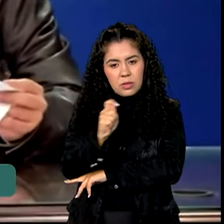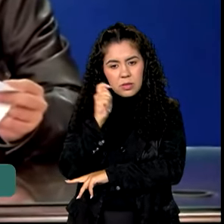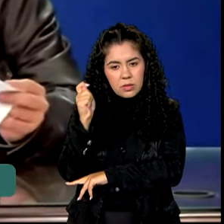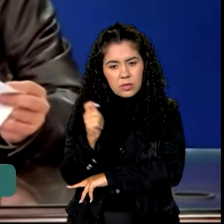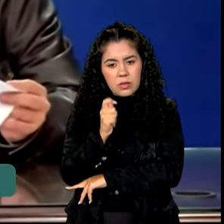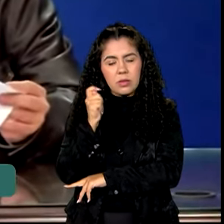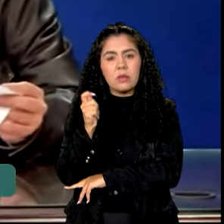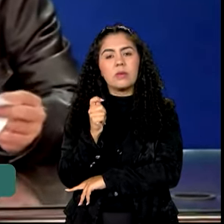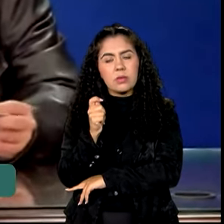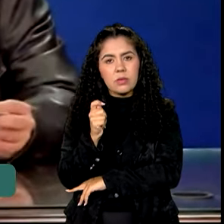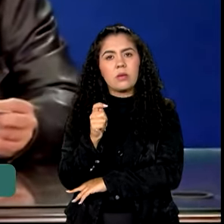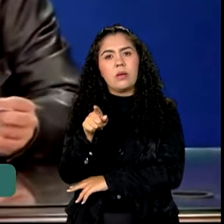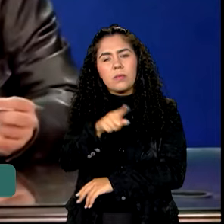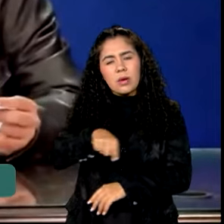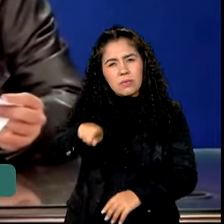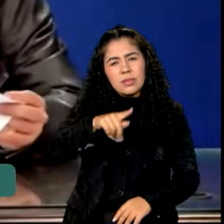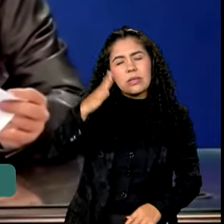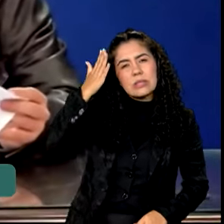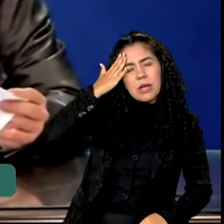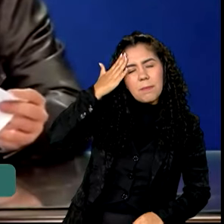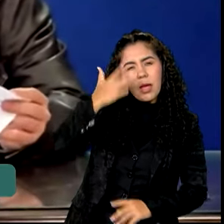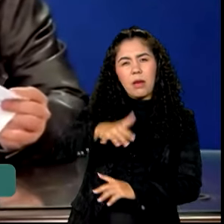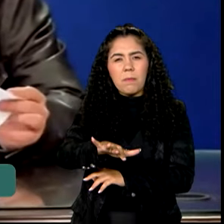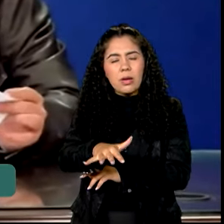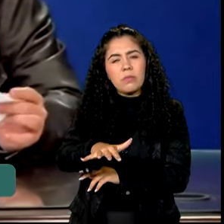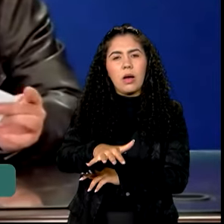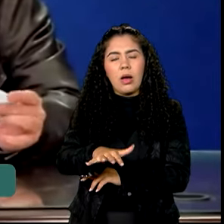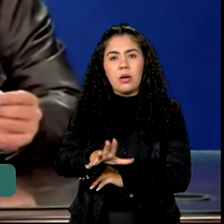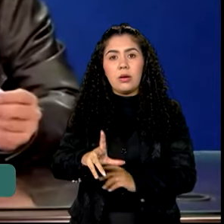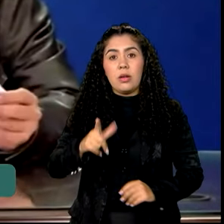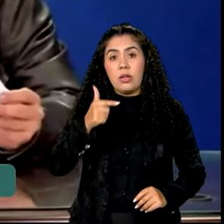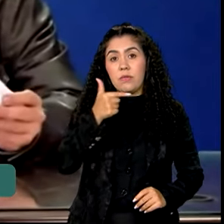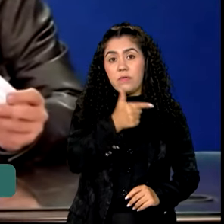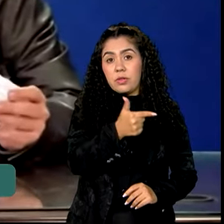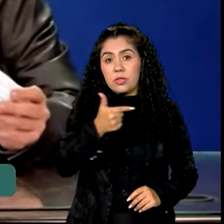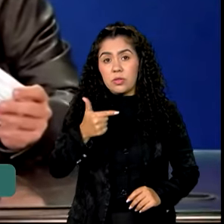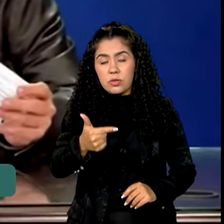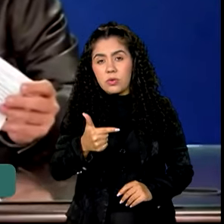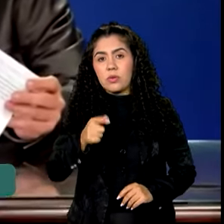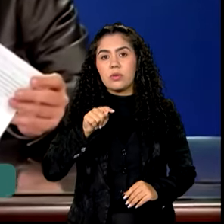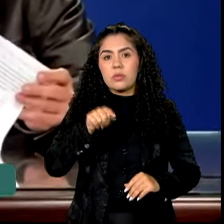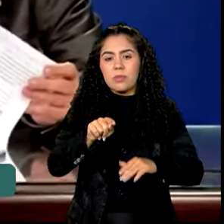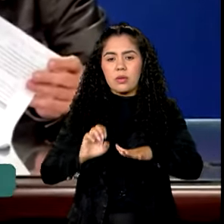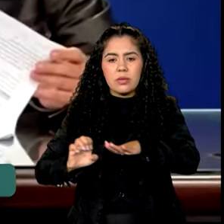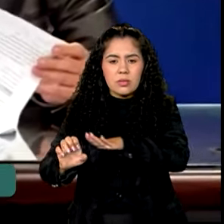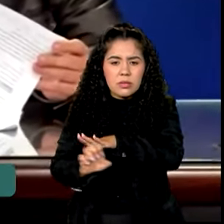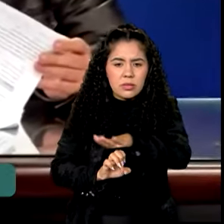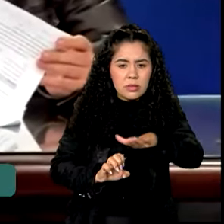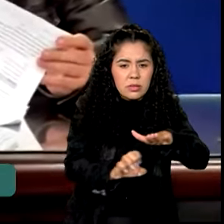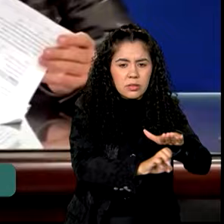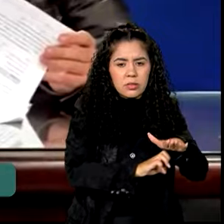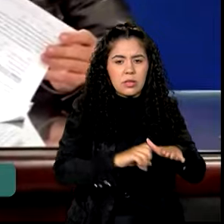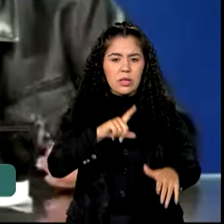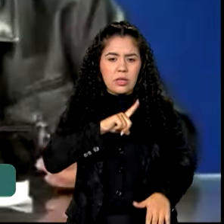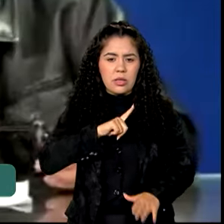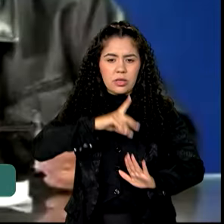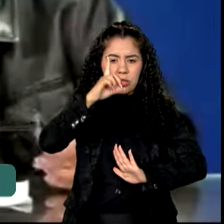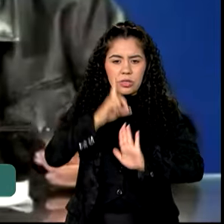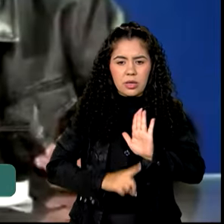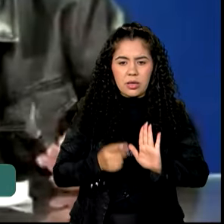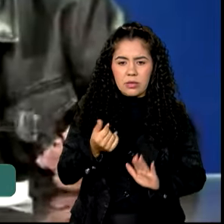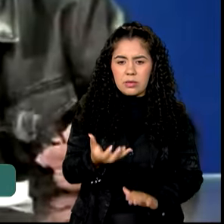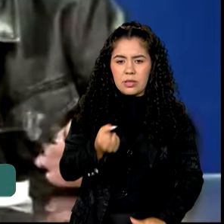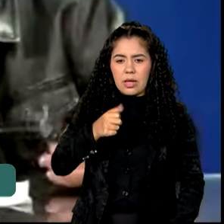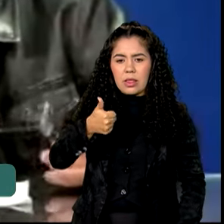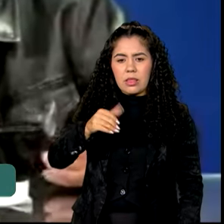Os senhores e as senhoras têm uma ideia. 22 empresas que não ressarcimento superior a 10 milhões de reais. O